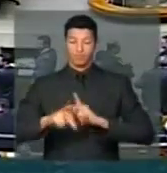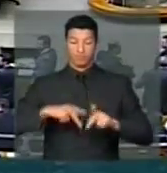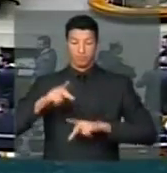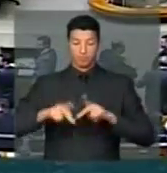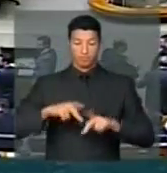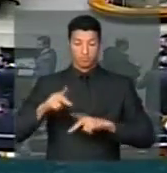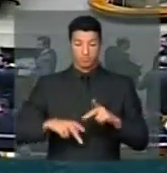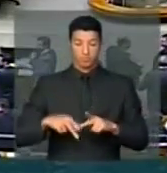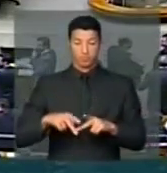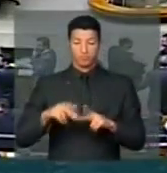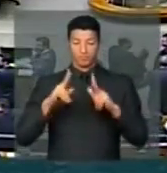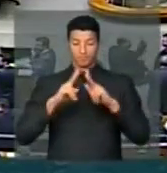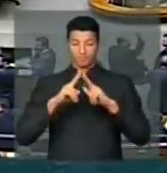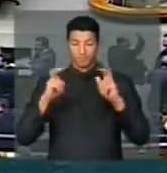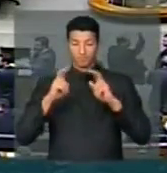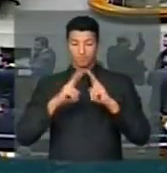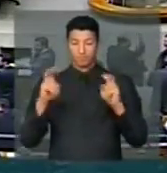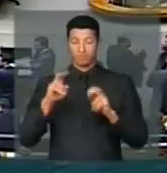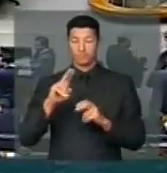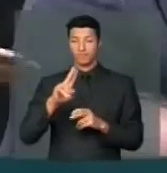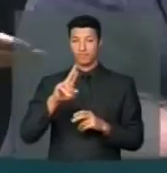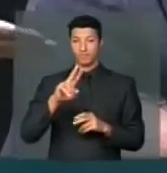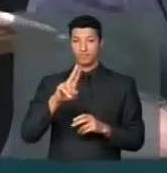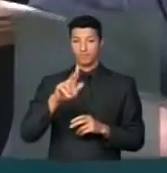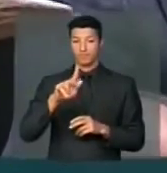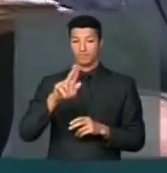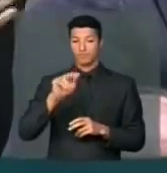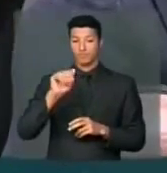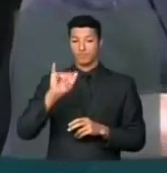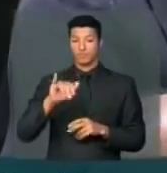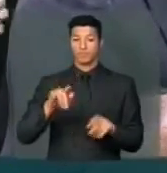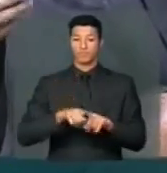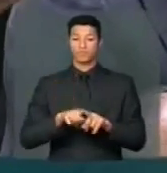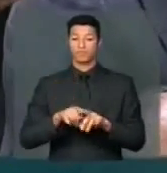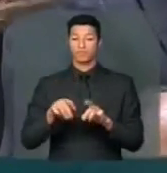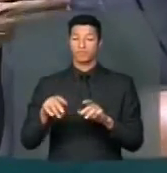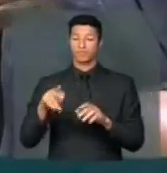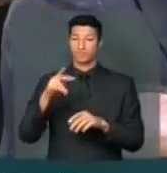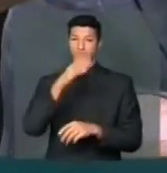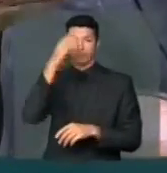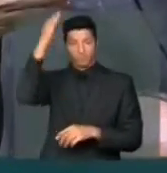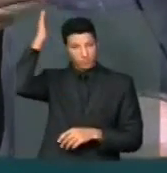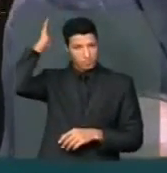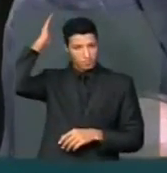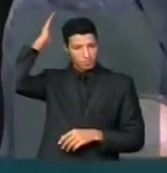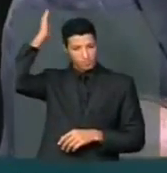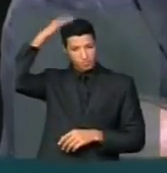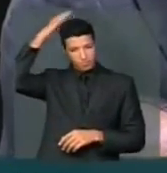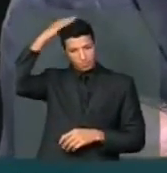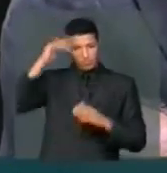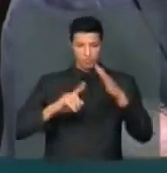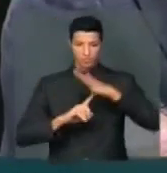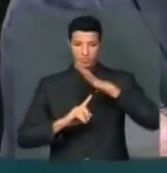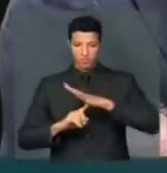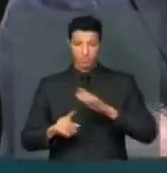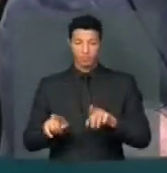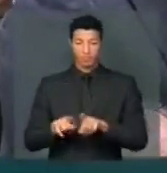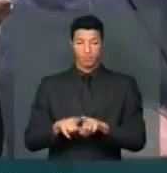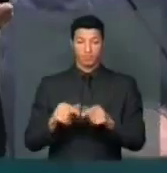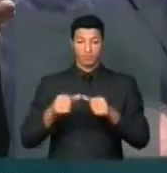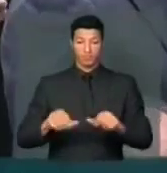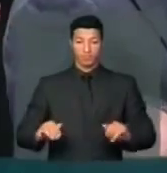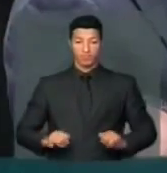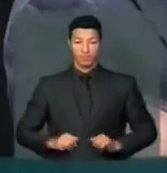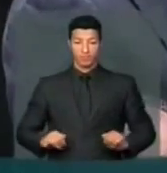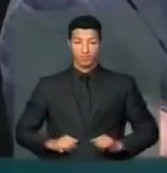povo do oeste de Santa Catarina, do Alto Uruguai Gaúcho e ali um pedacinho do Paraná, Cascavel, Francisco Beltrão que